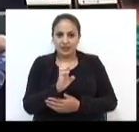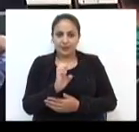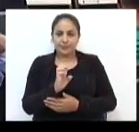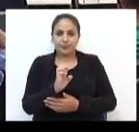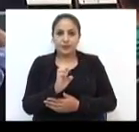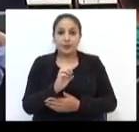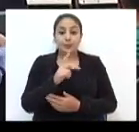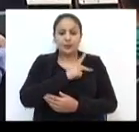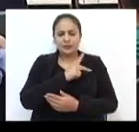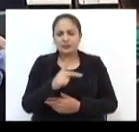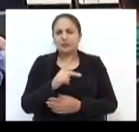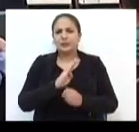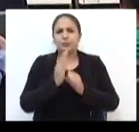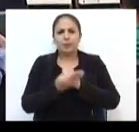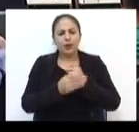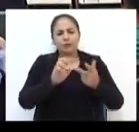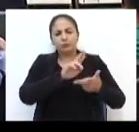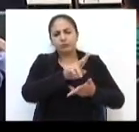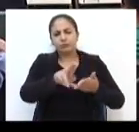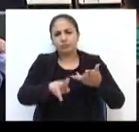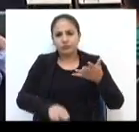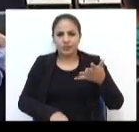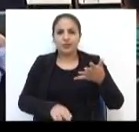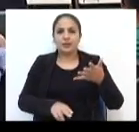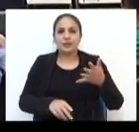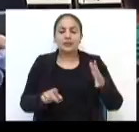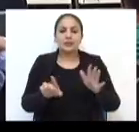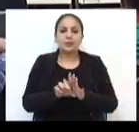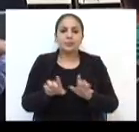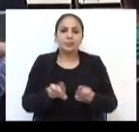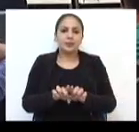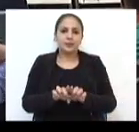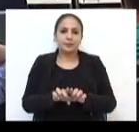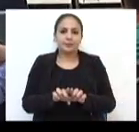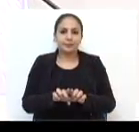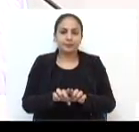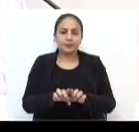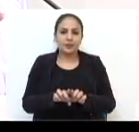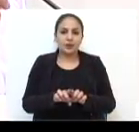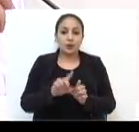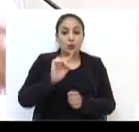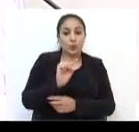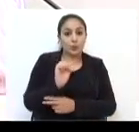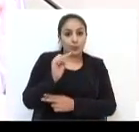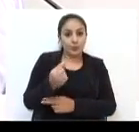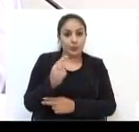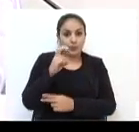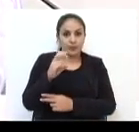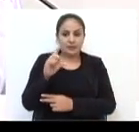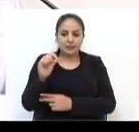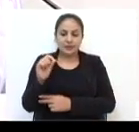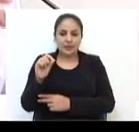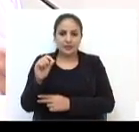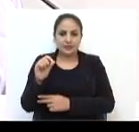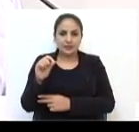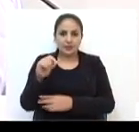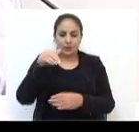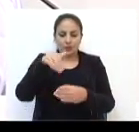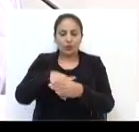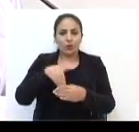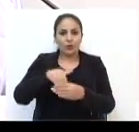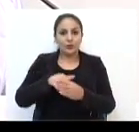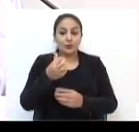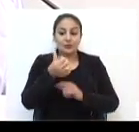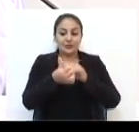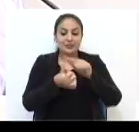de entidades religiosas e esportivas e do patronato de menores. Com 1.510 votos, ele vai para